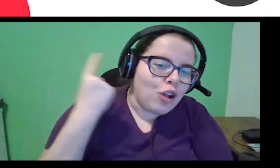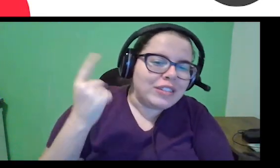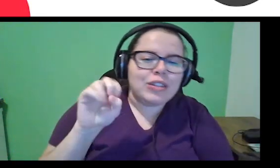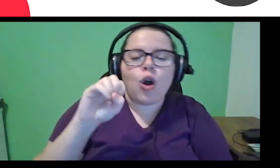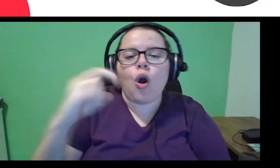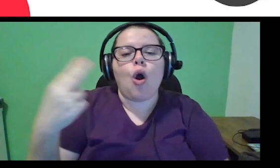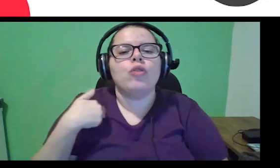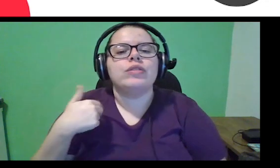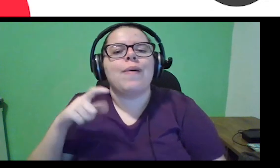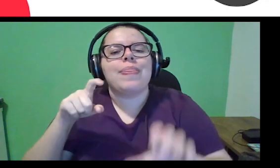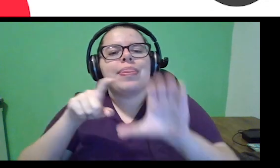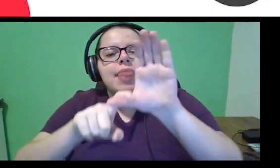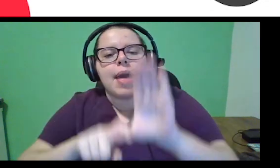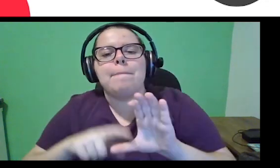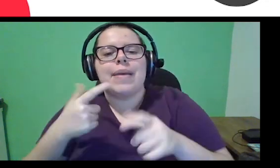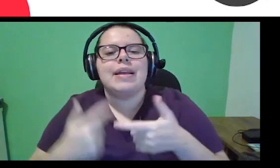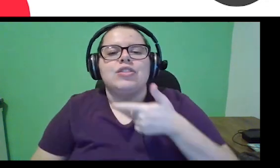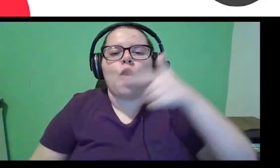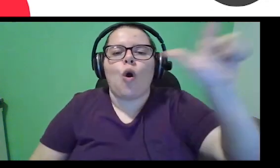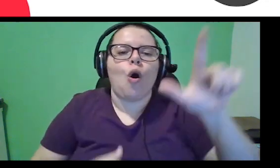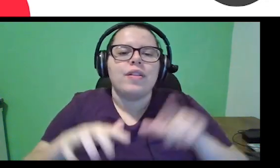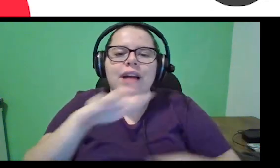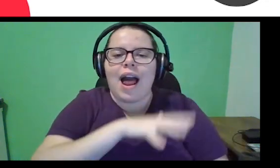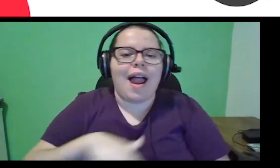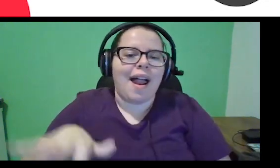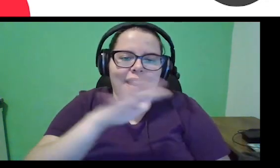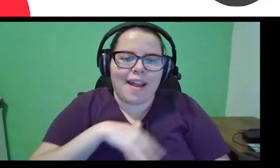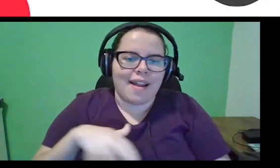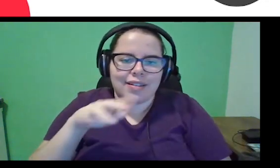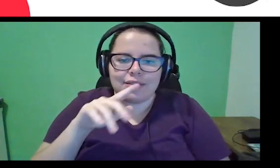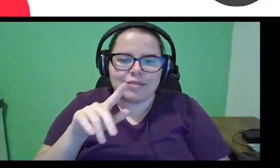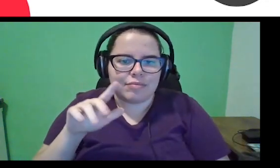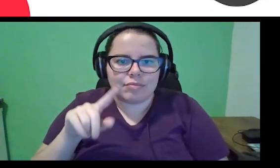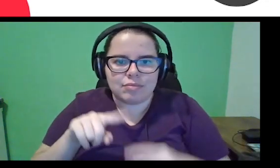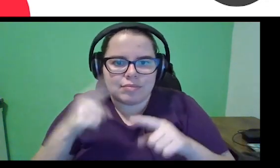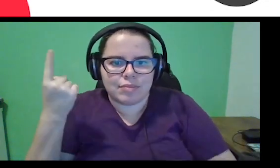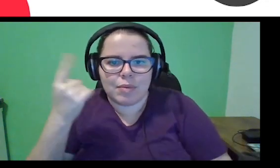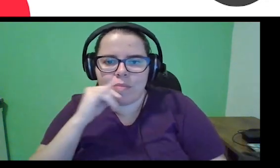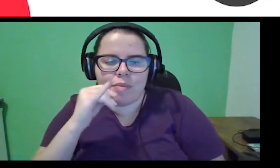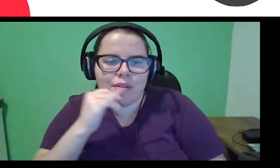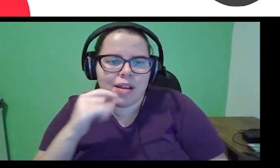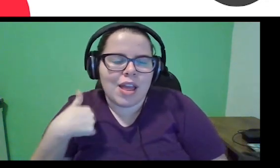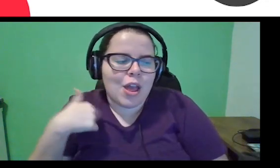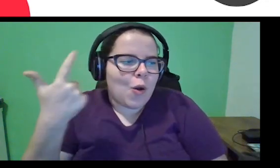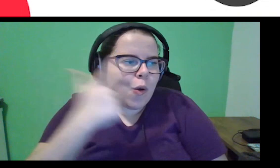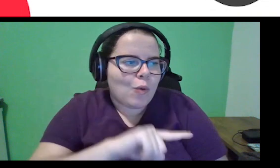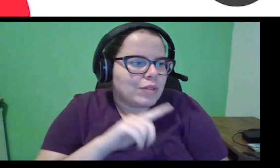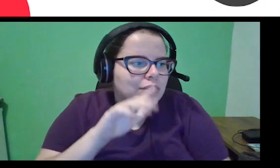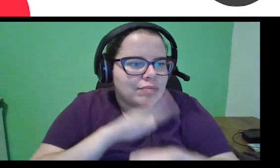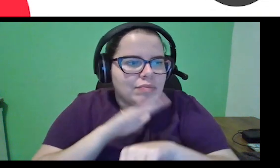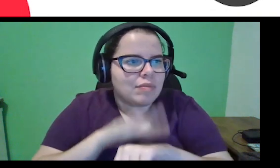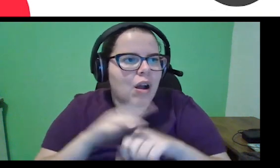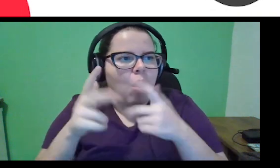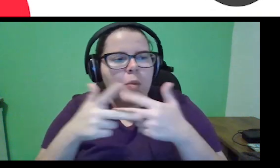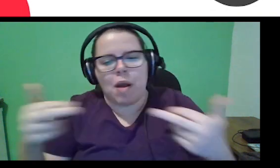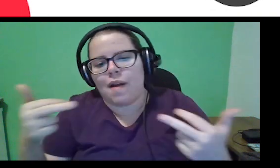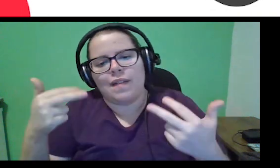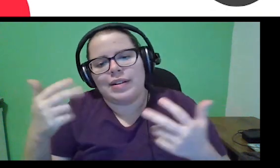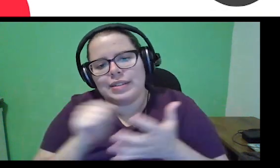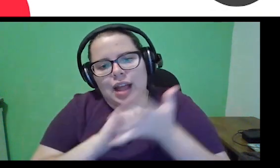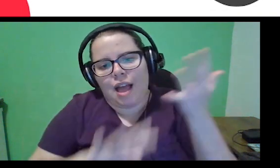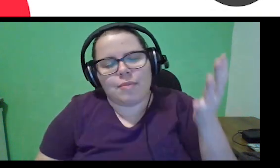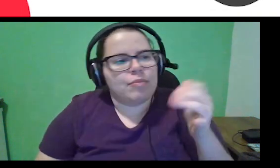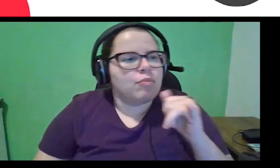se eu dependo de alguma outra área que não faz parte dessa equipe, né, para eu conseguir executar determinadas tarefas.